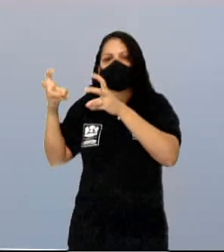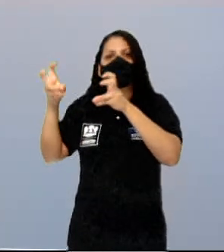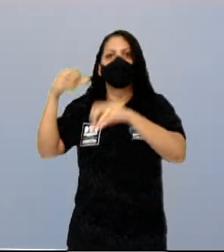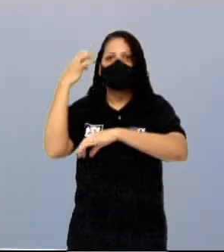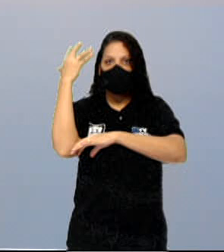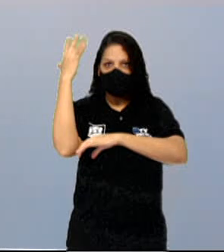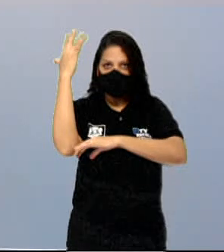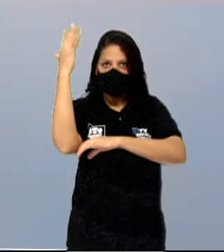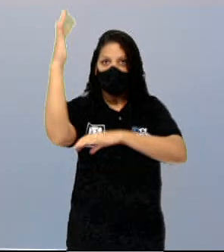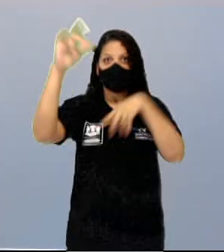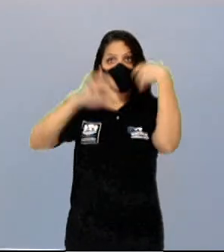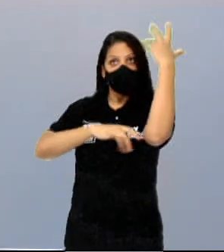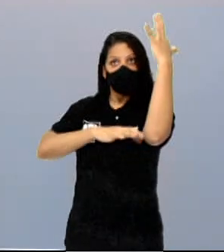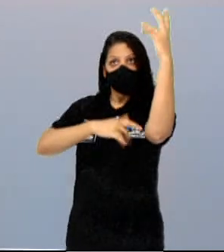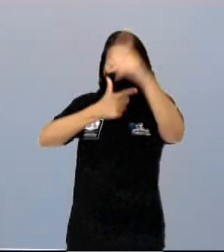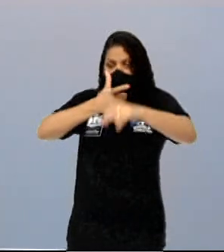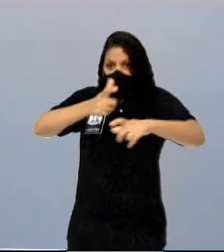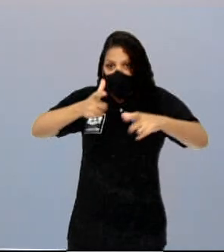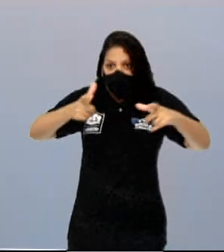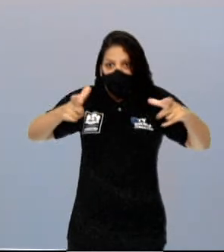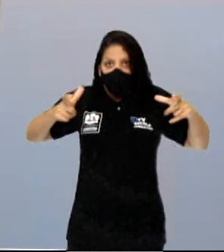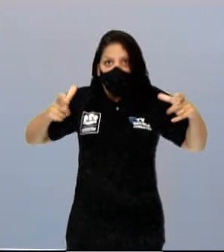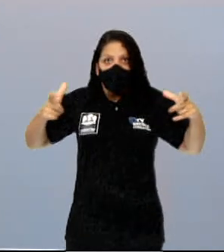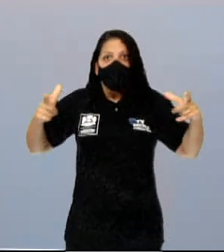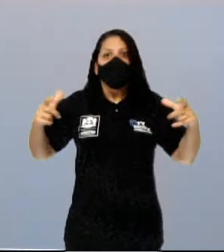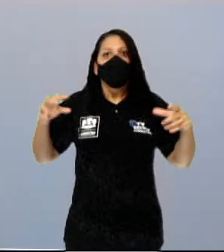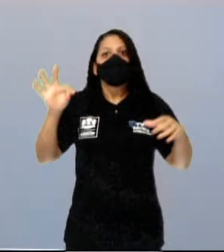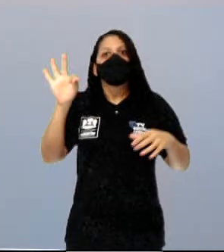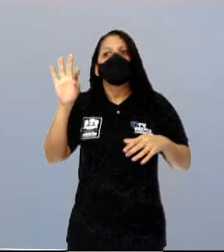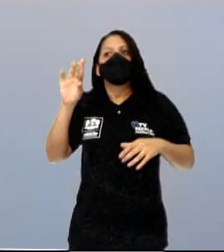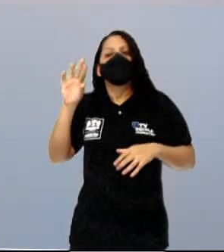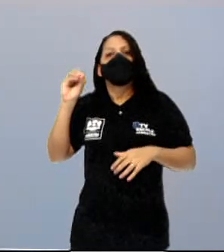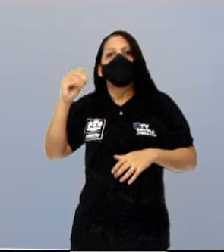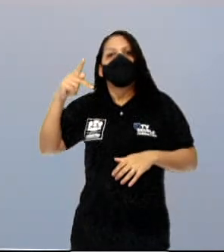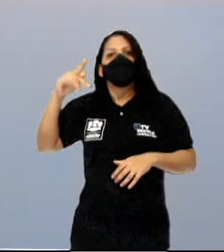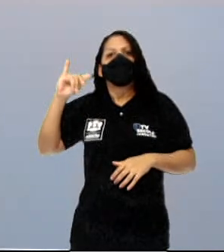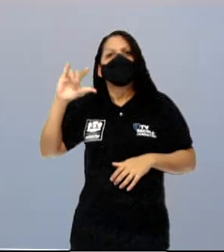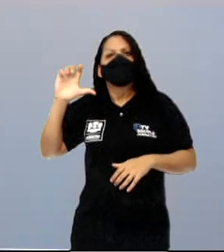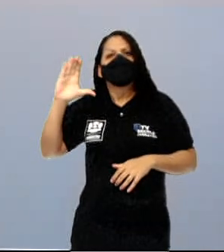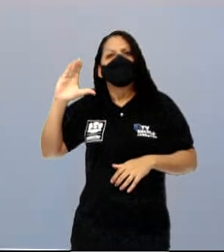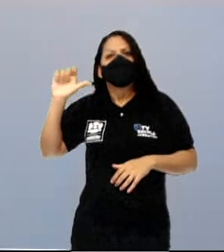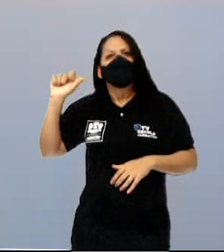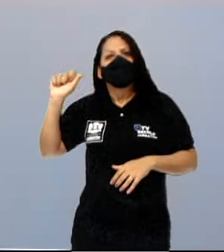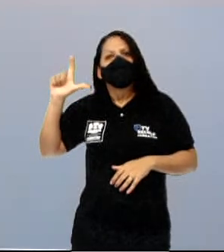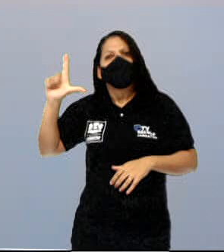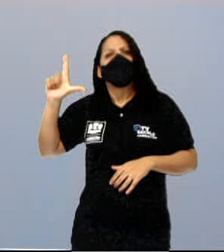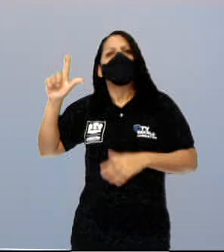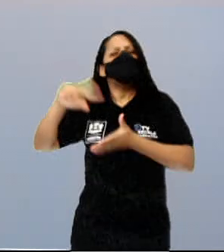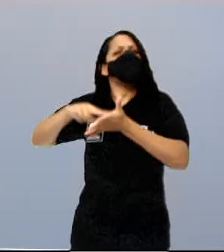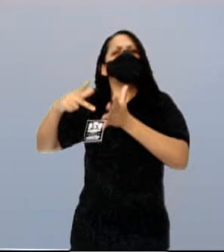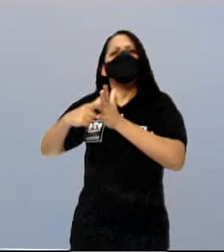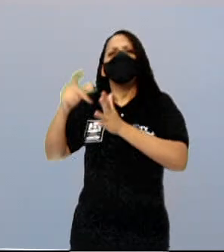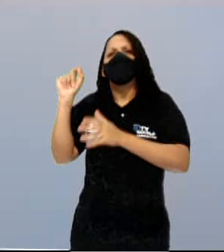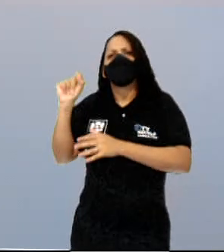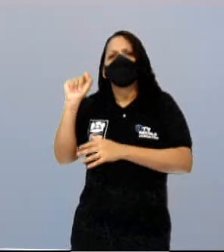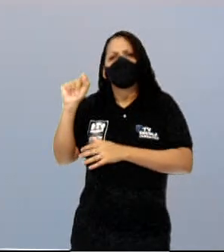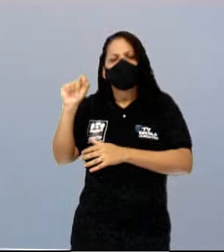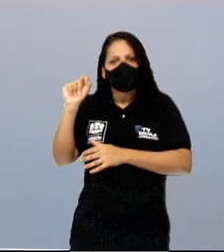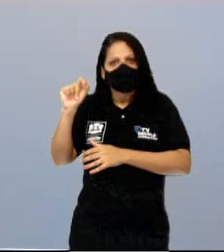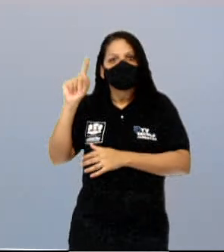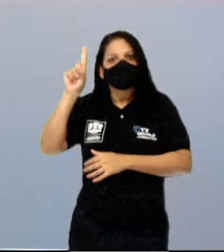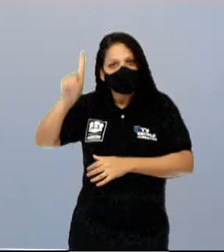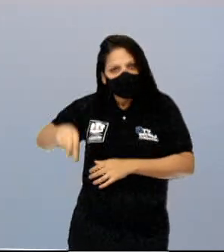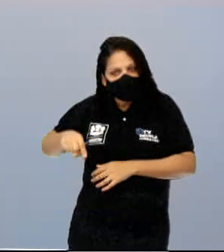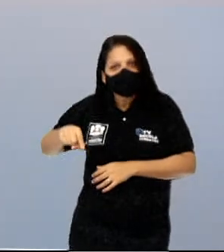do mundo. Quando eu digo assim, uma floresta tropical, o significa isso? É uma floresta que está dentro